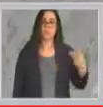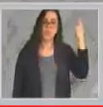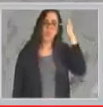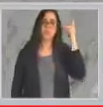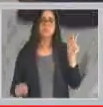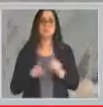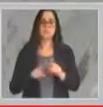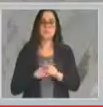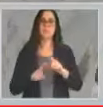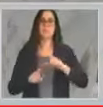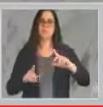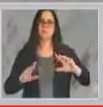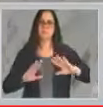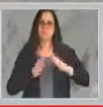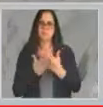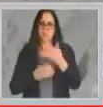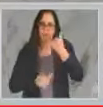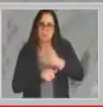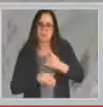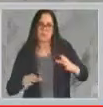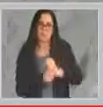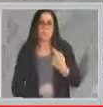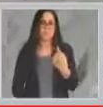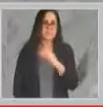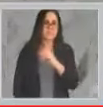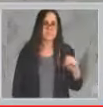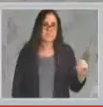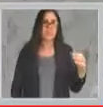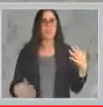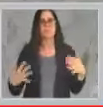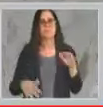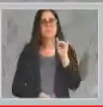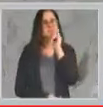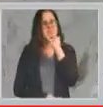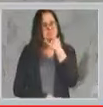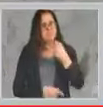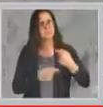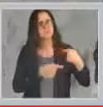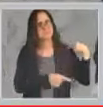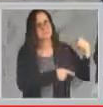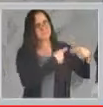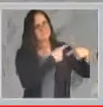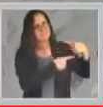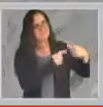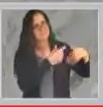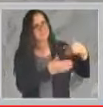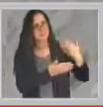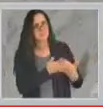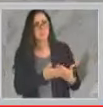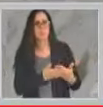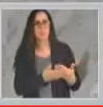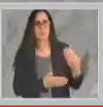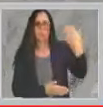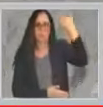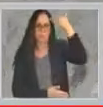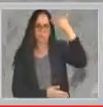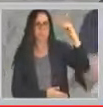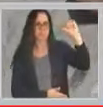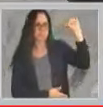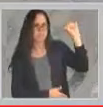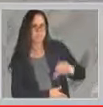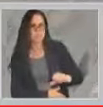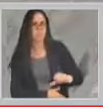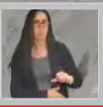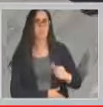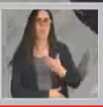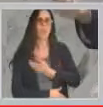100 escolas de lata, uma triste herança maldita dos governos tucanos para o nosso Estado. E